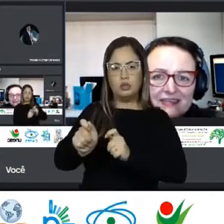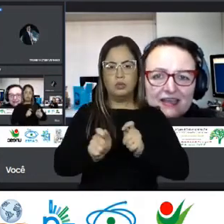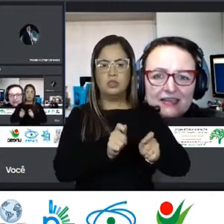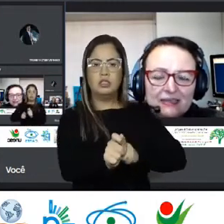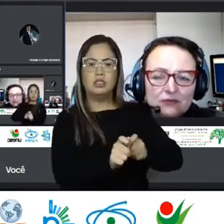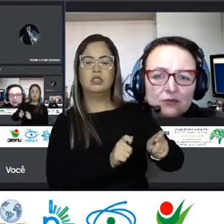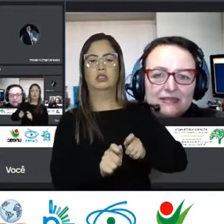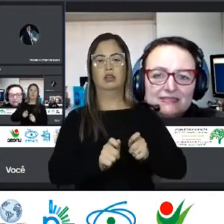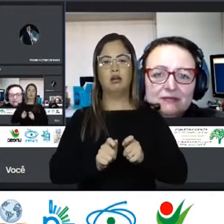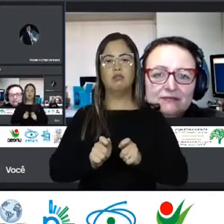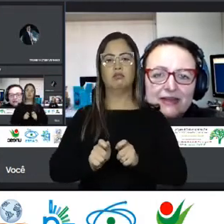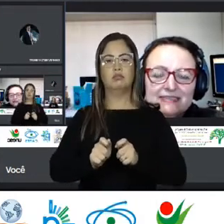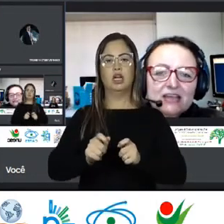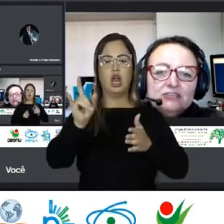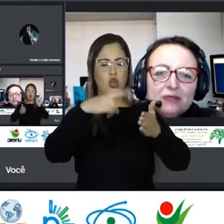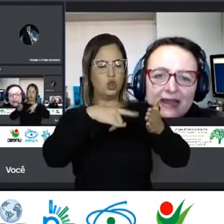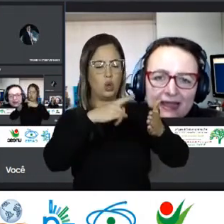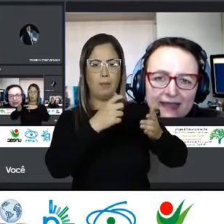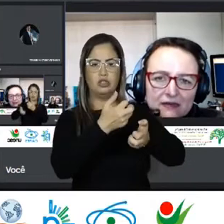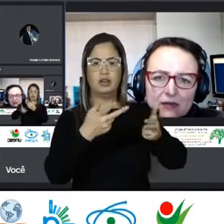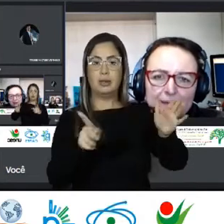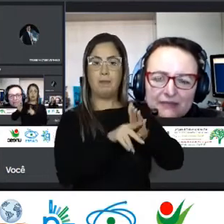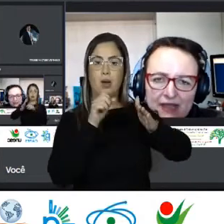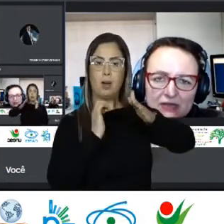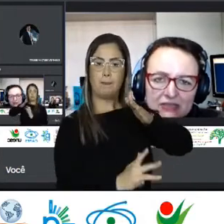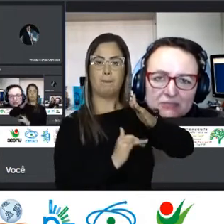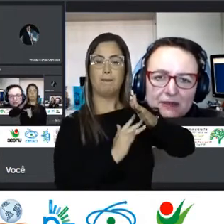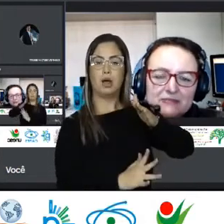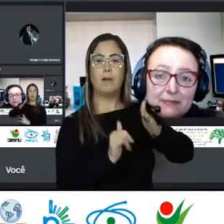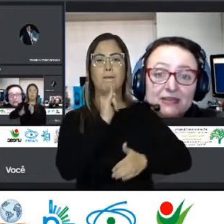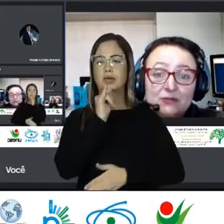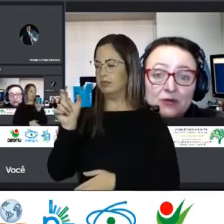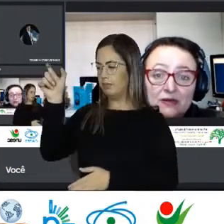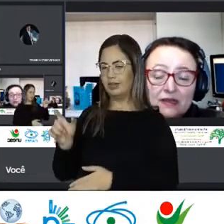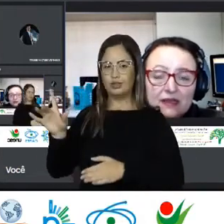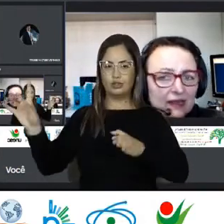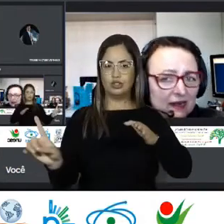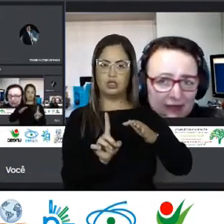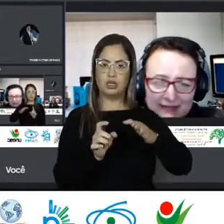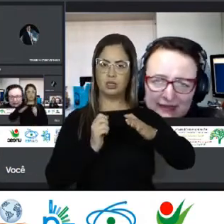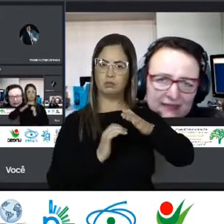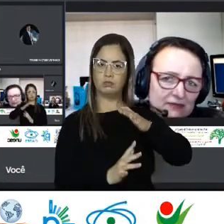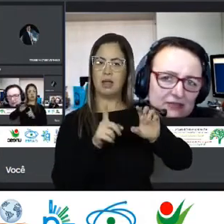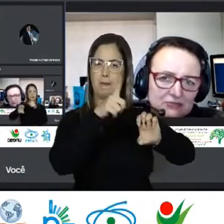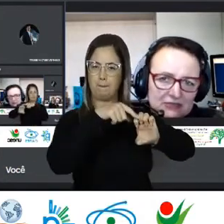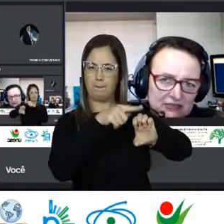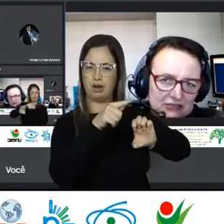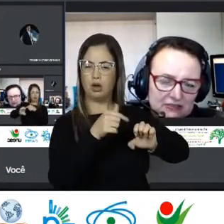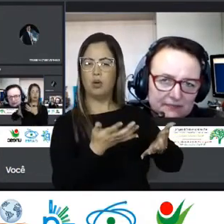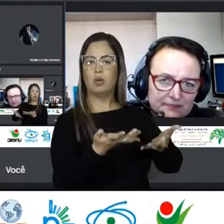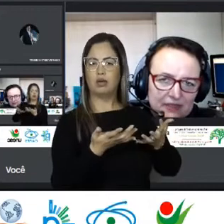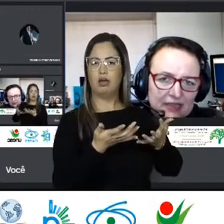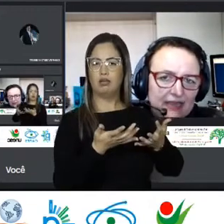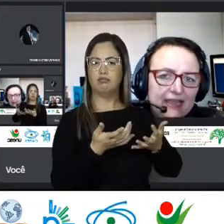entradas E na documentação Que começa Se o cara entra Com capital grande Para ser empreendedor Ele não entra Na categoria